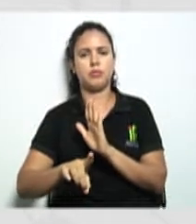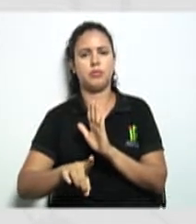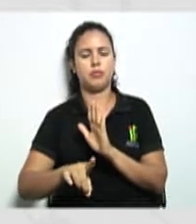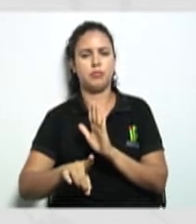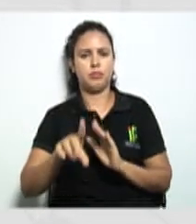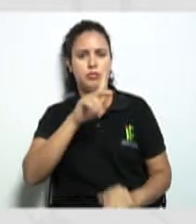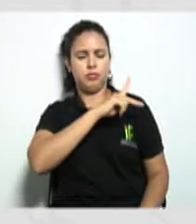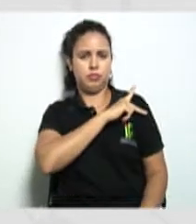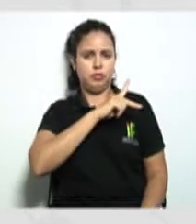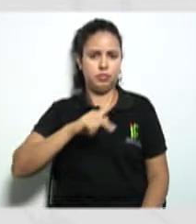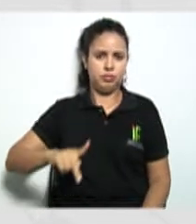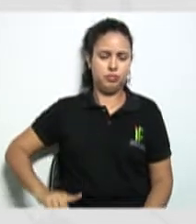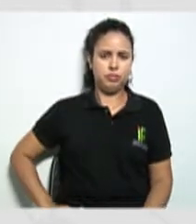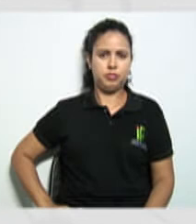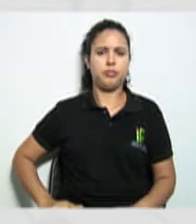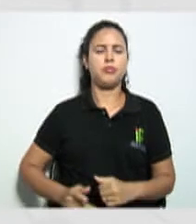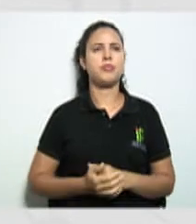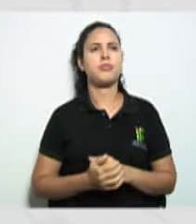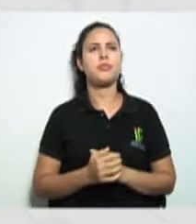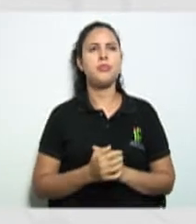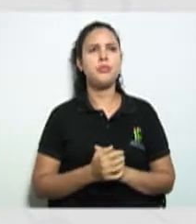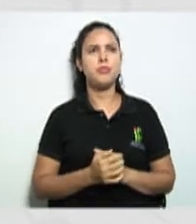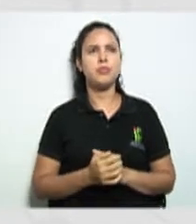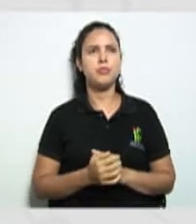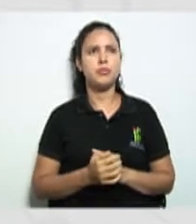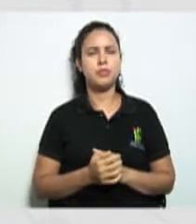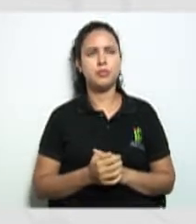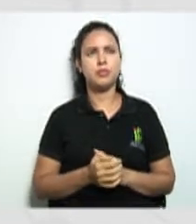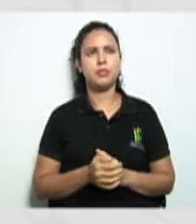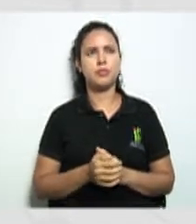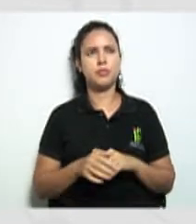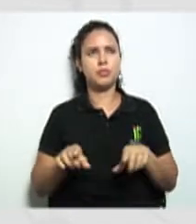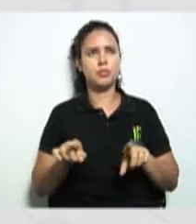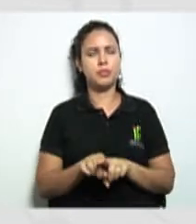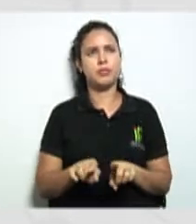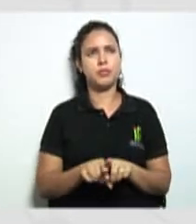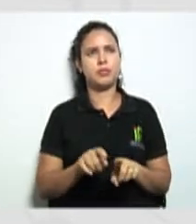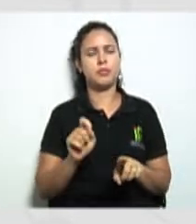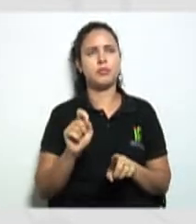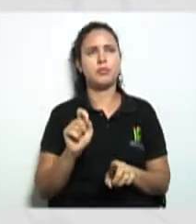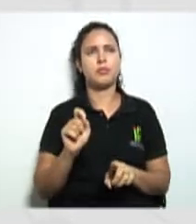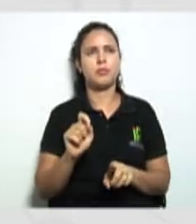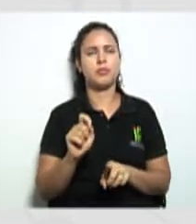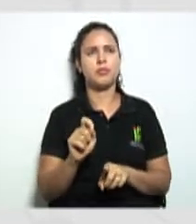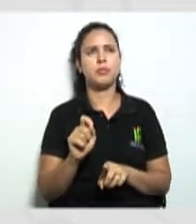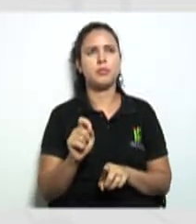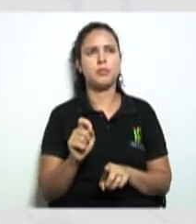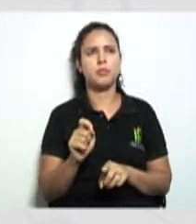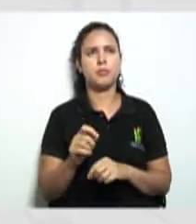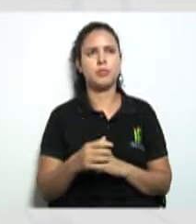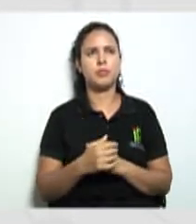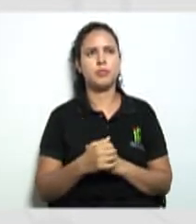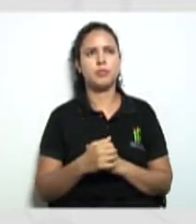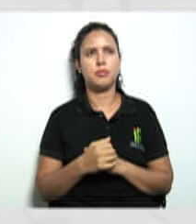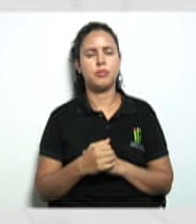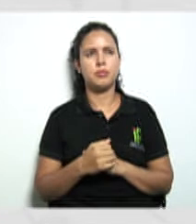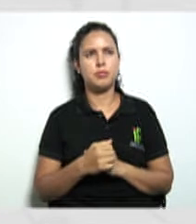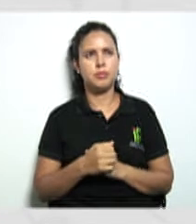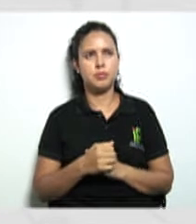outros documentos aqui nossa é uma relação enorme de documento que temos aqui que levar para a criação do CNPJ